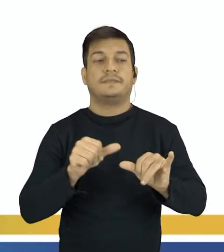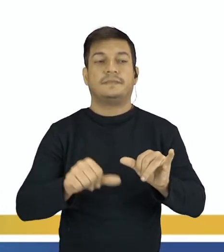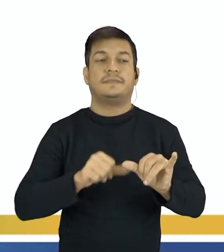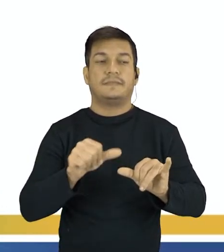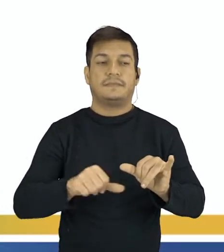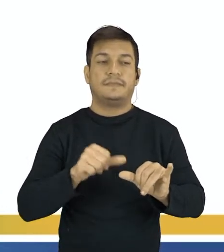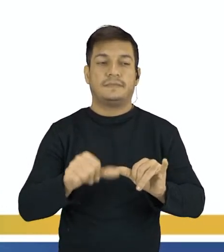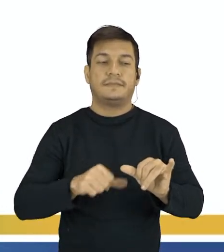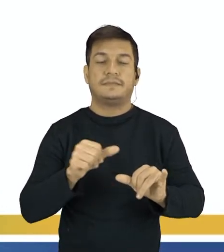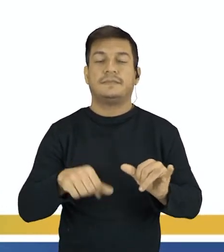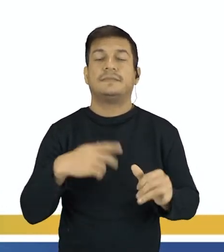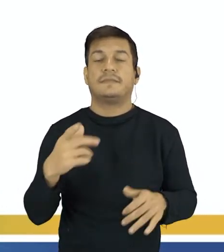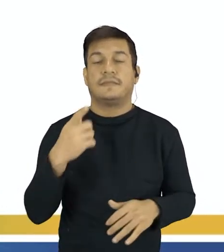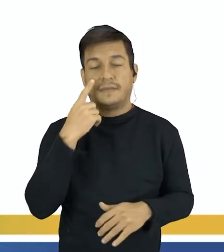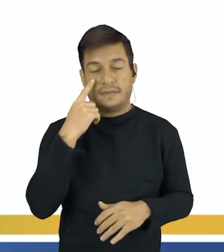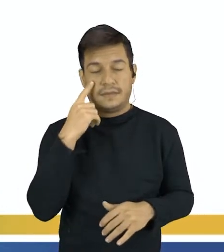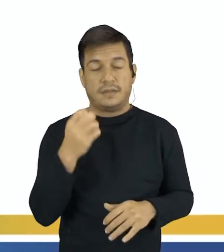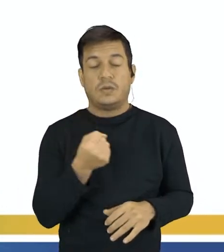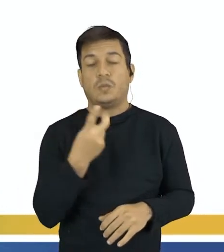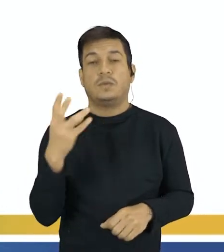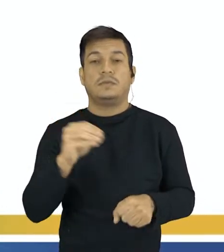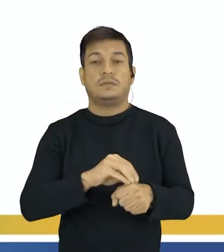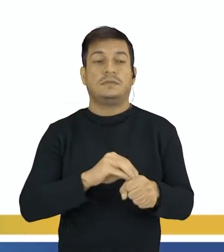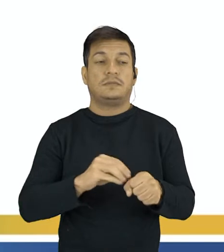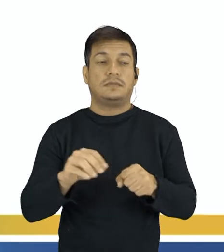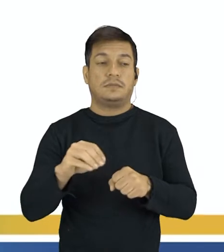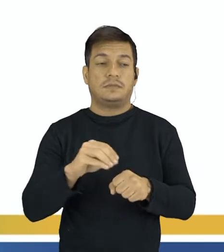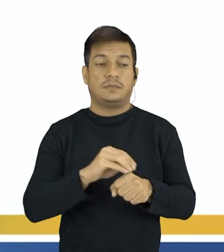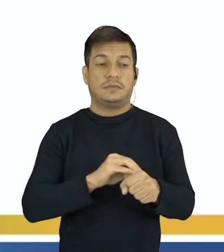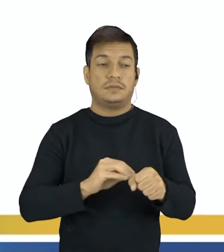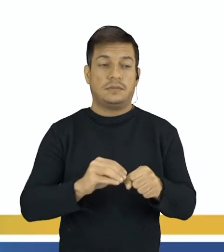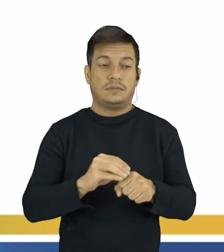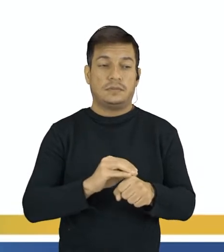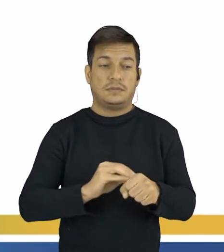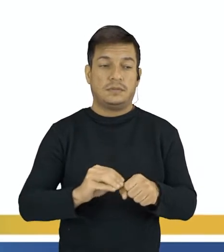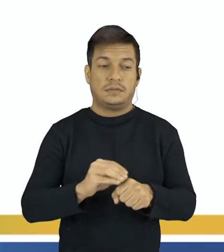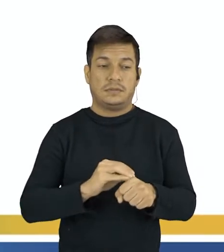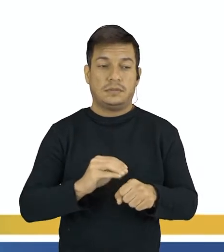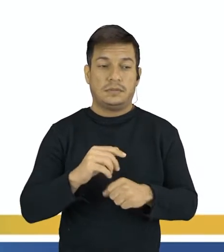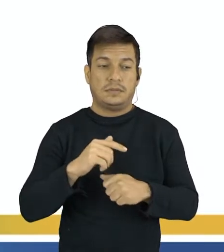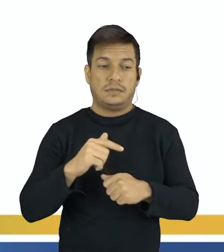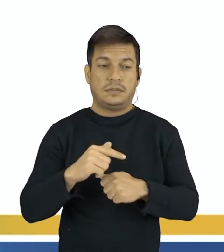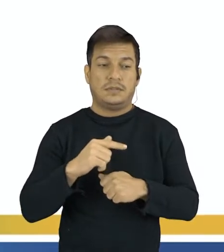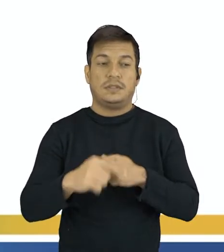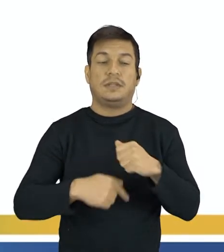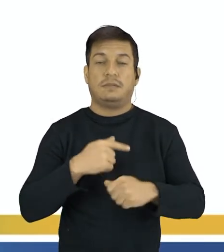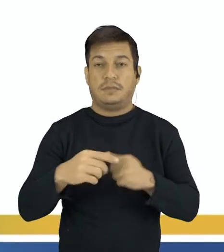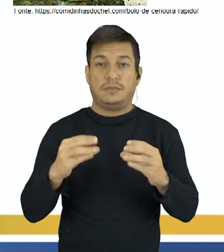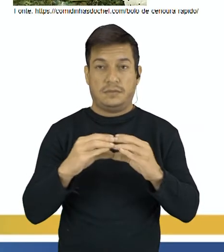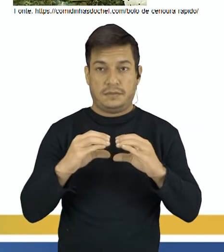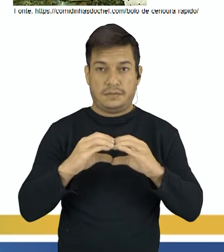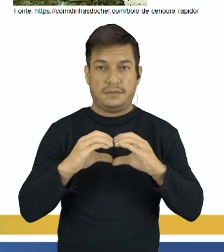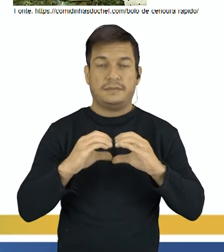quantos átomos daquele elemento químico estão presentes naquela substância.